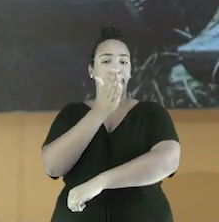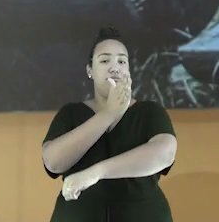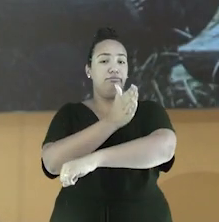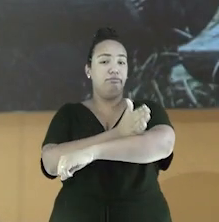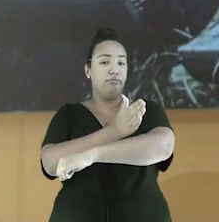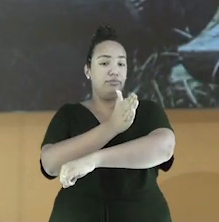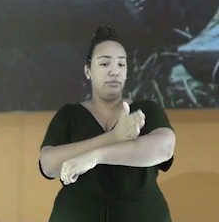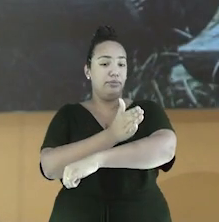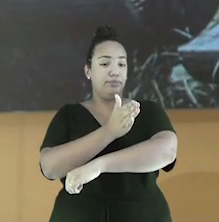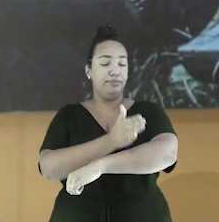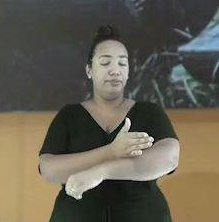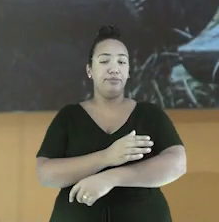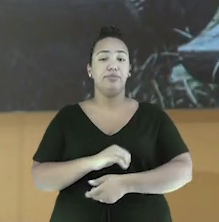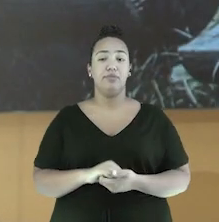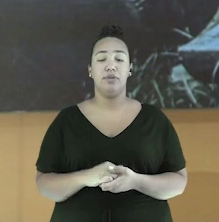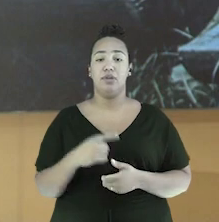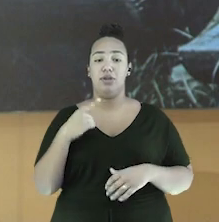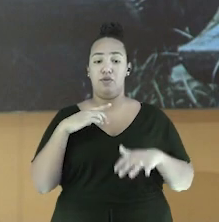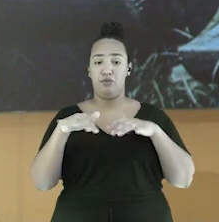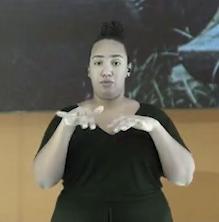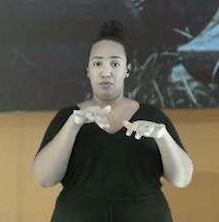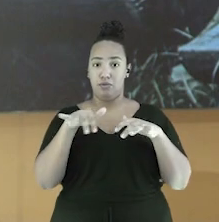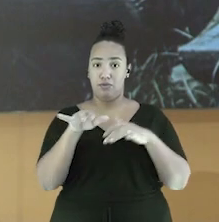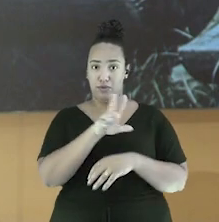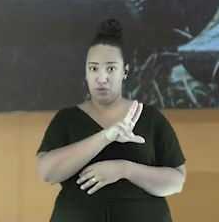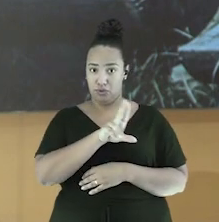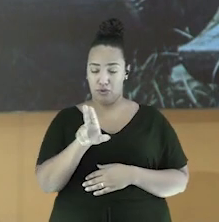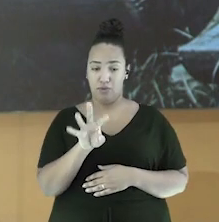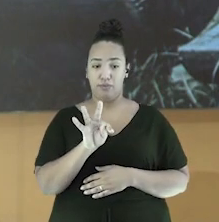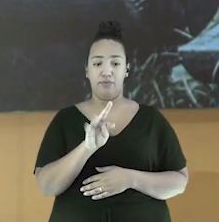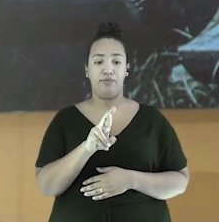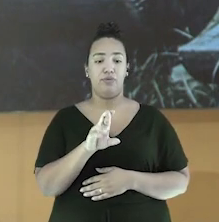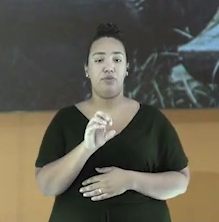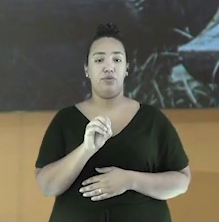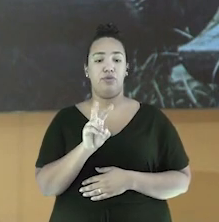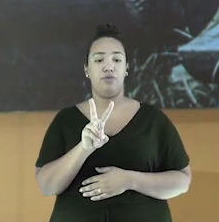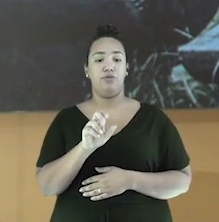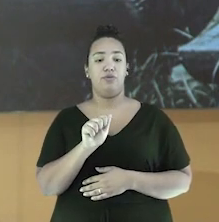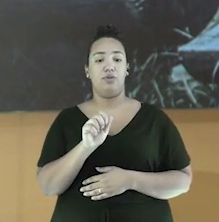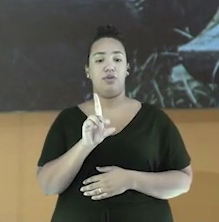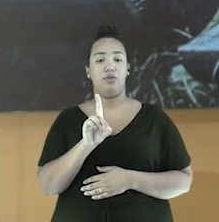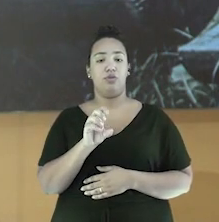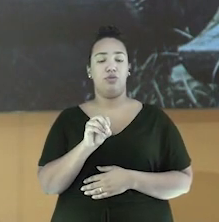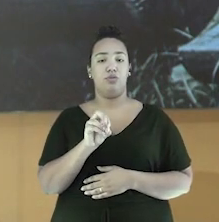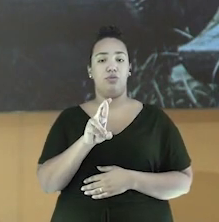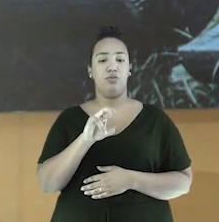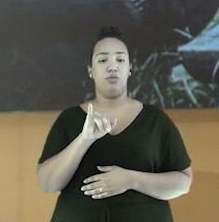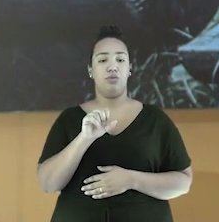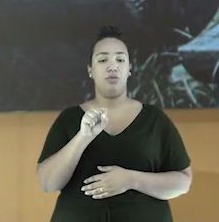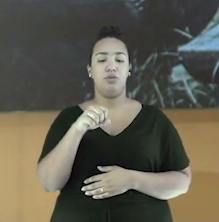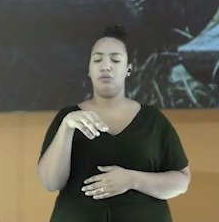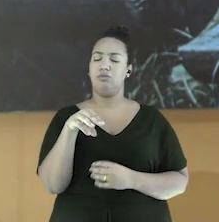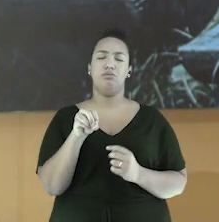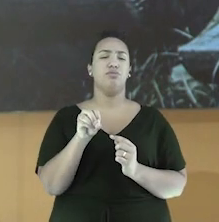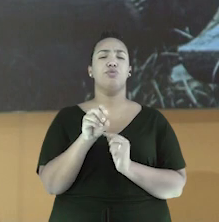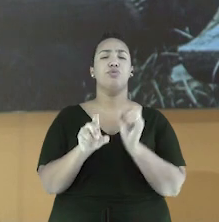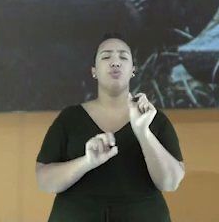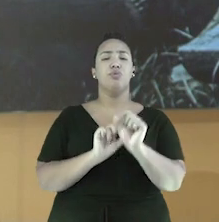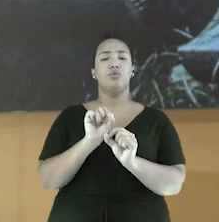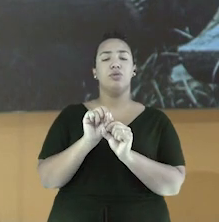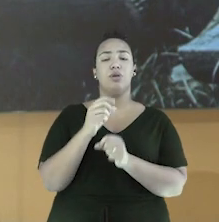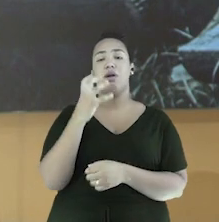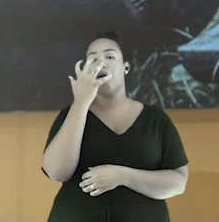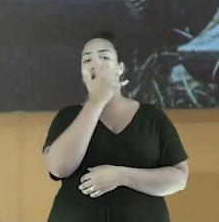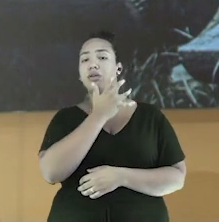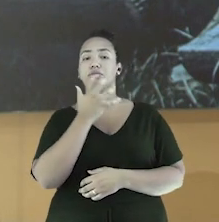anos atrás, quando teve um movimento chamado Trovadorismo. Os trovadores eram cantores que entoavam